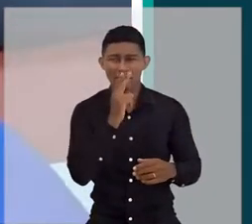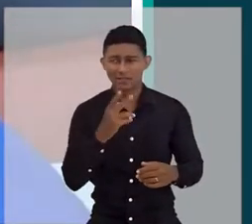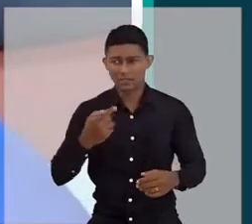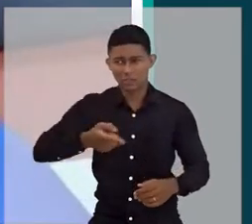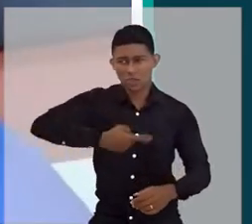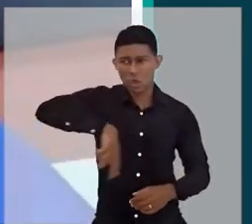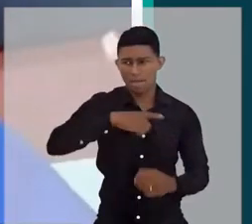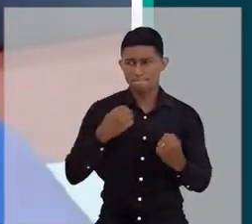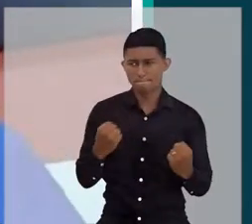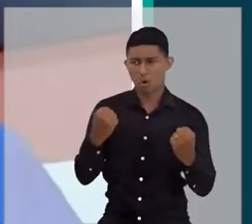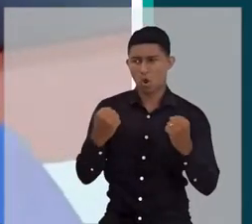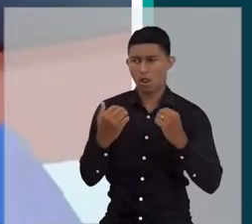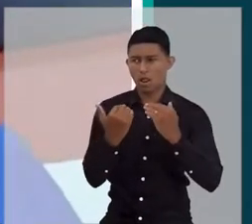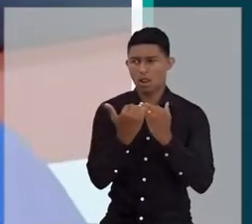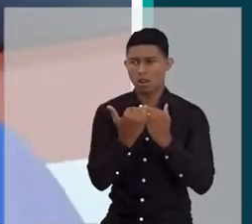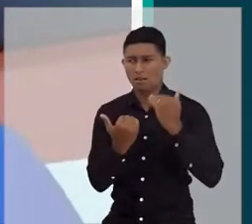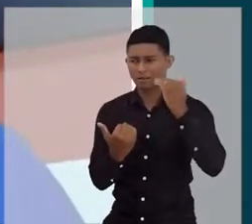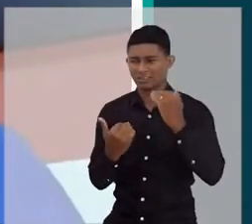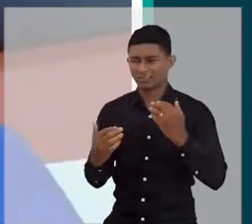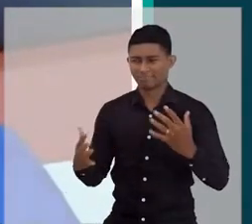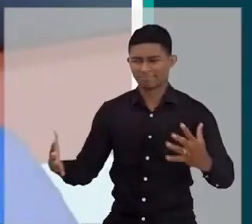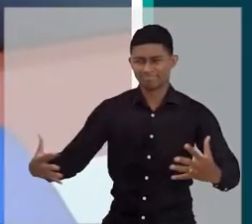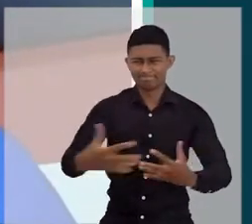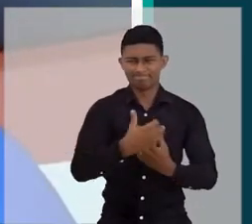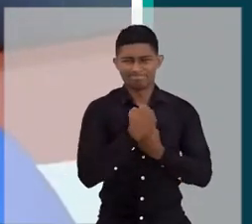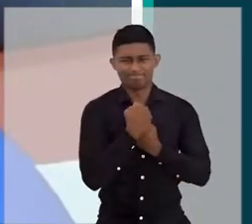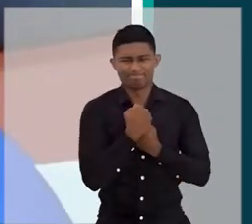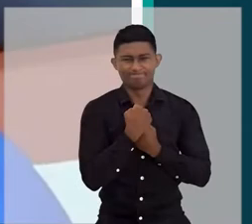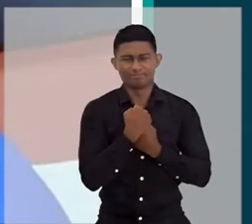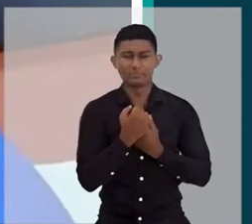de preservação e manutenção do seu poder.